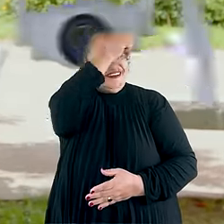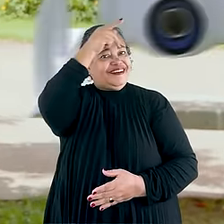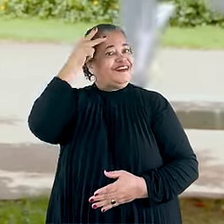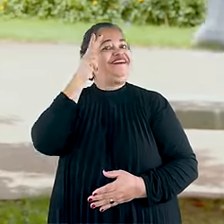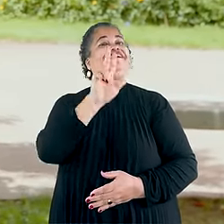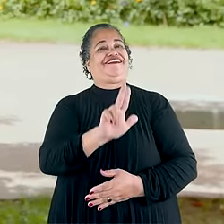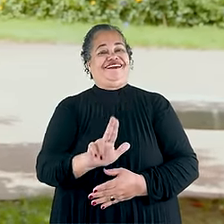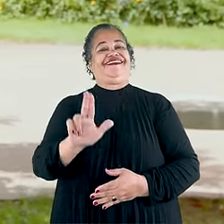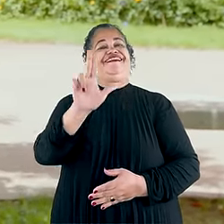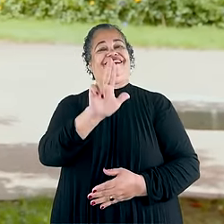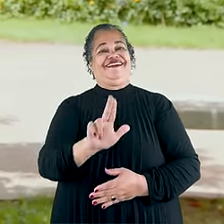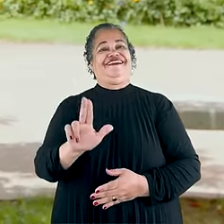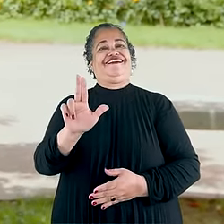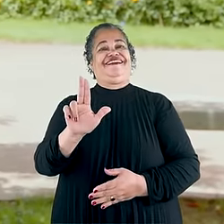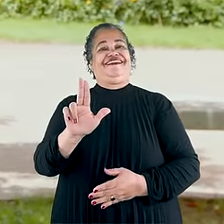futuro. Prefeitura de Uberlândia.